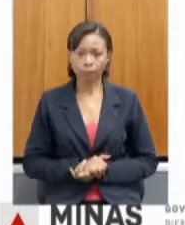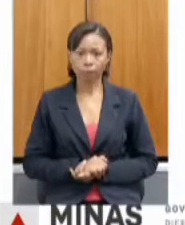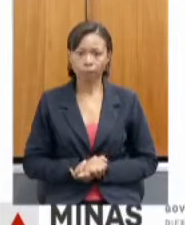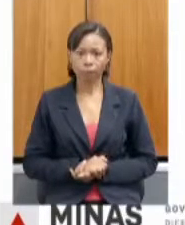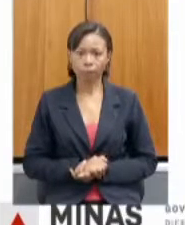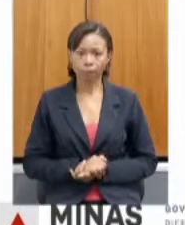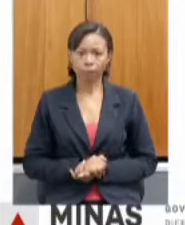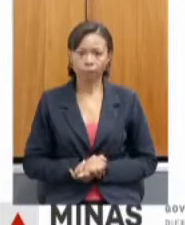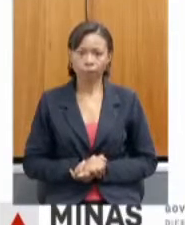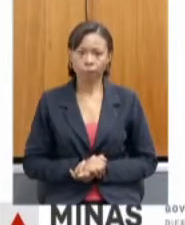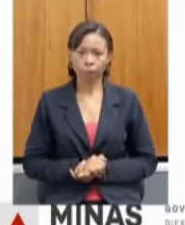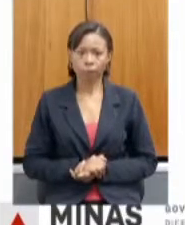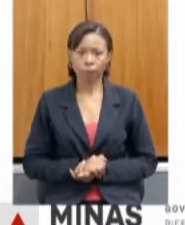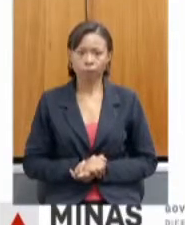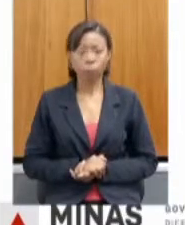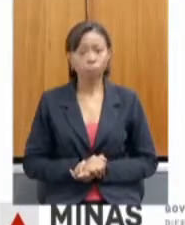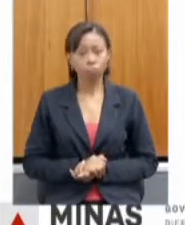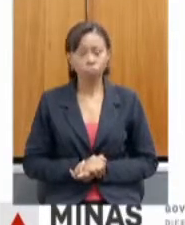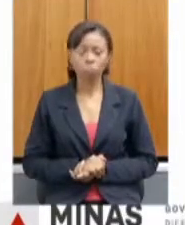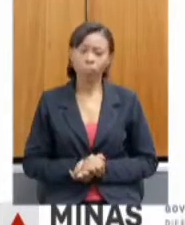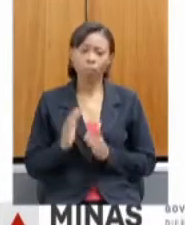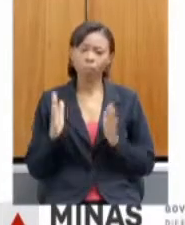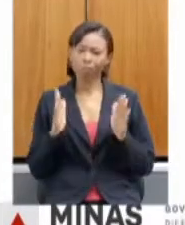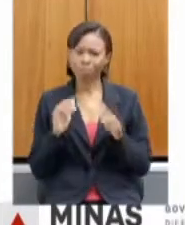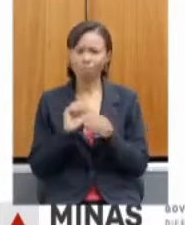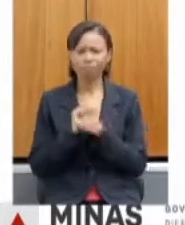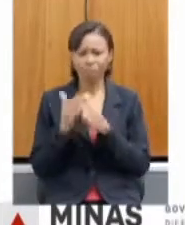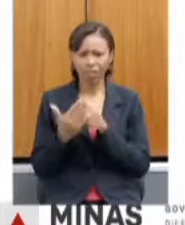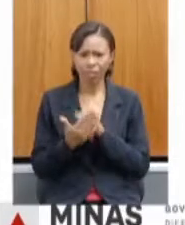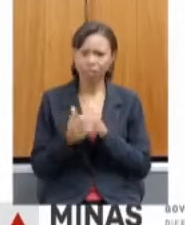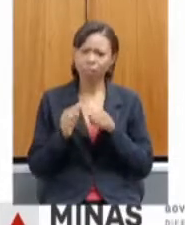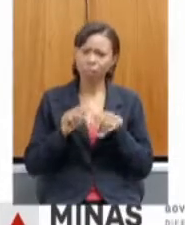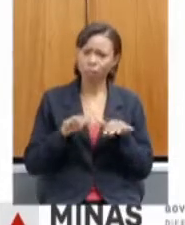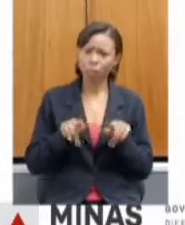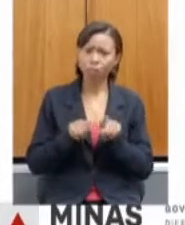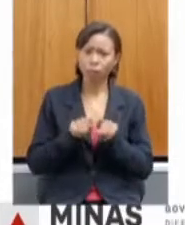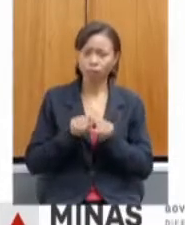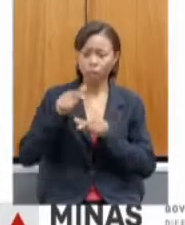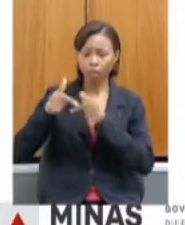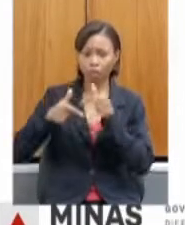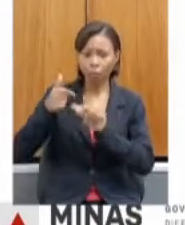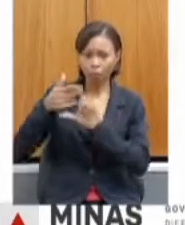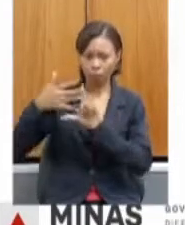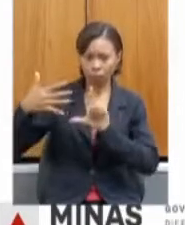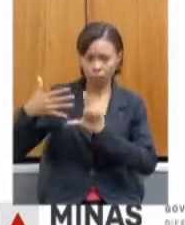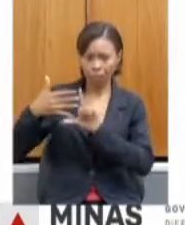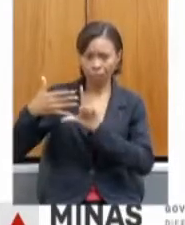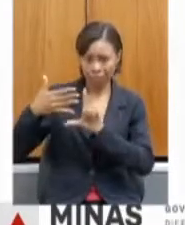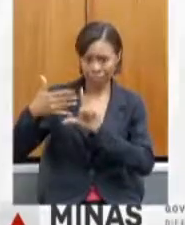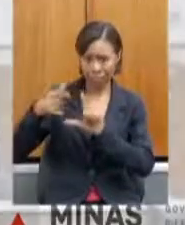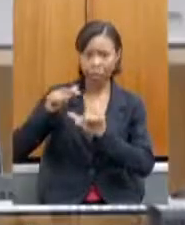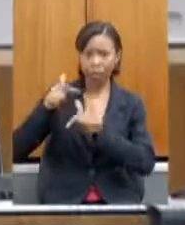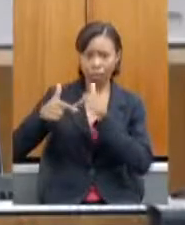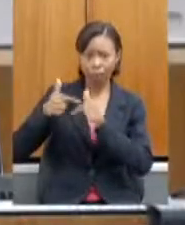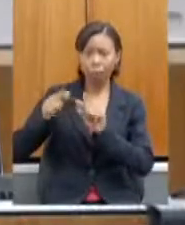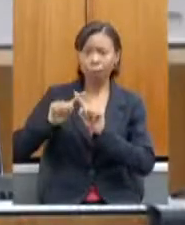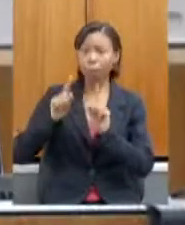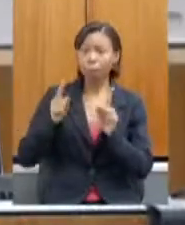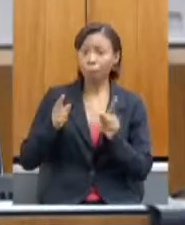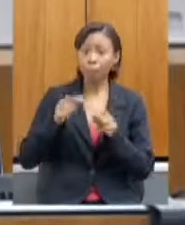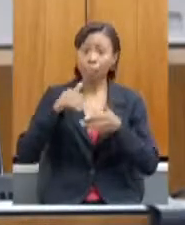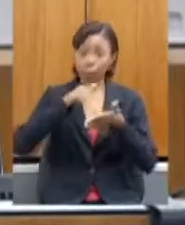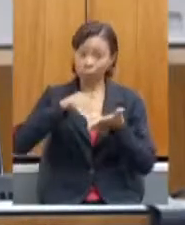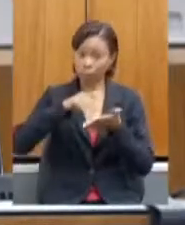E mesmo com a pandemia, mesmo com o teletrabalho, os trabalhos na secretaria não pararam. Todos os